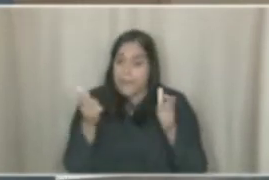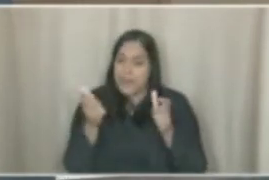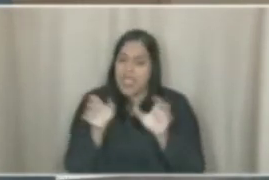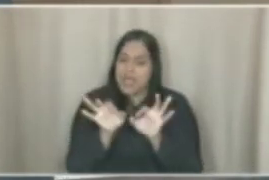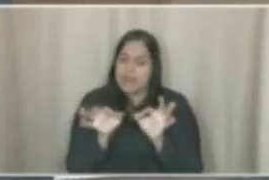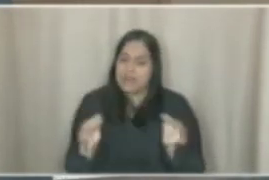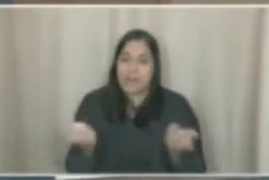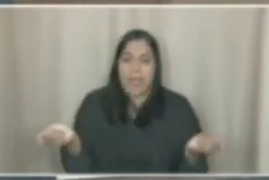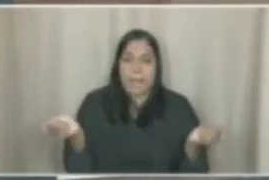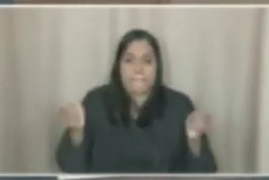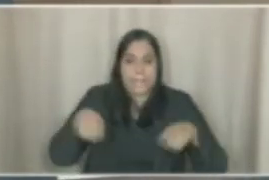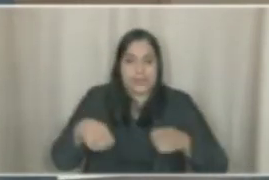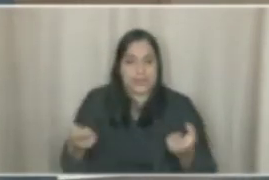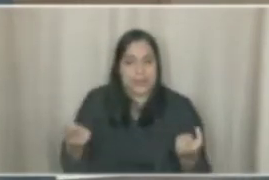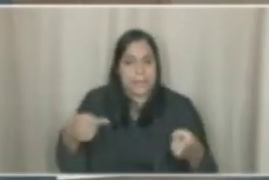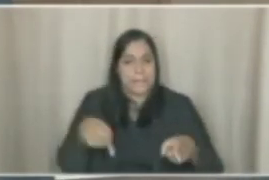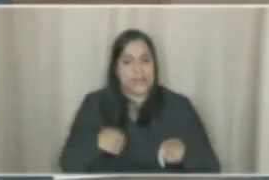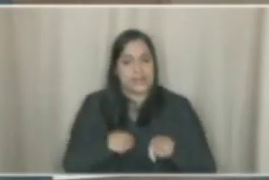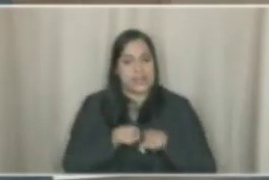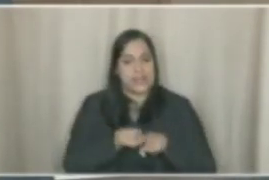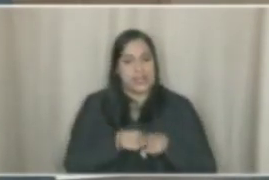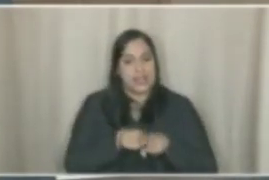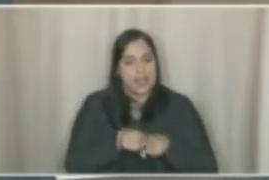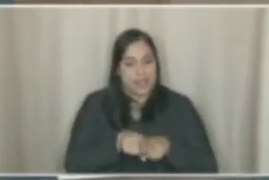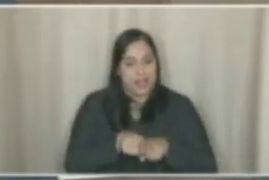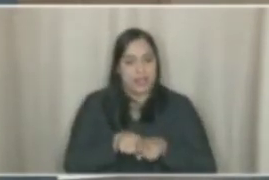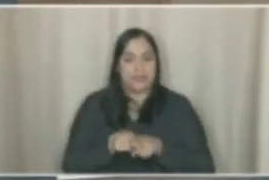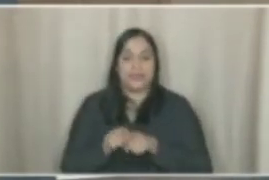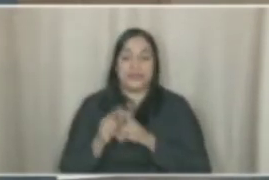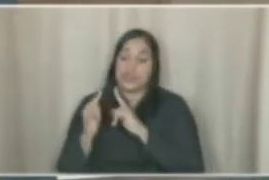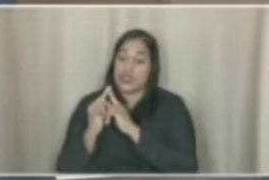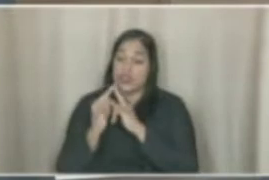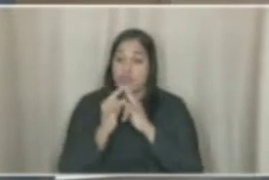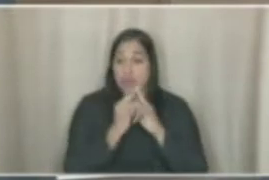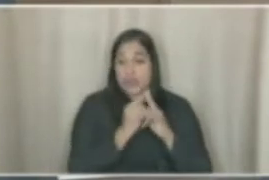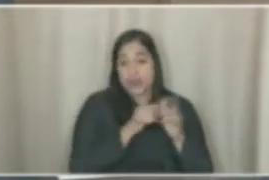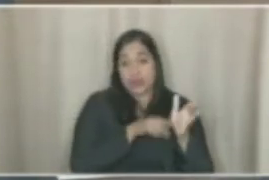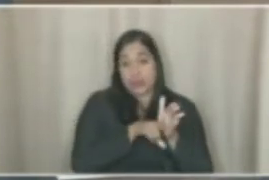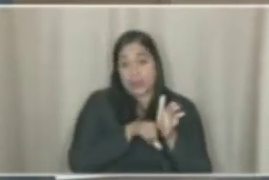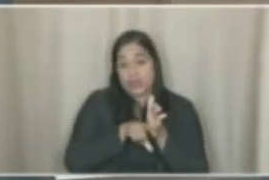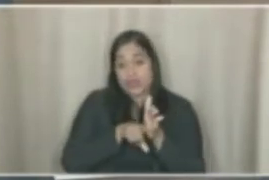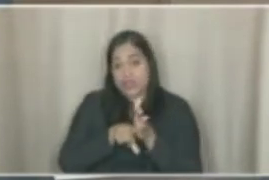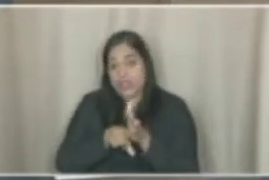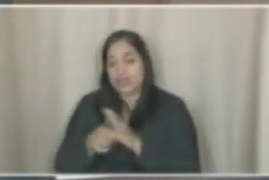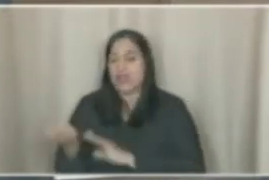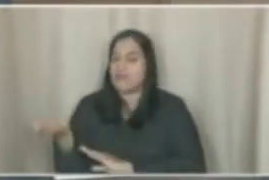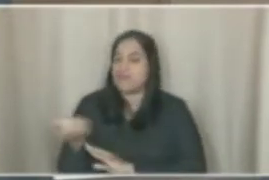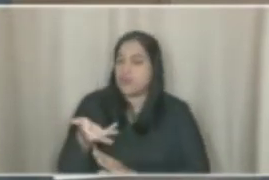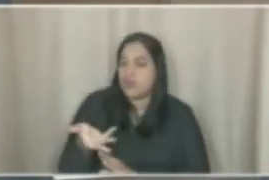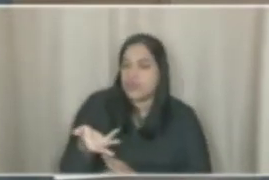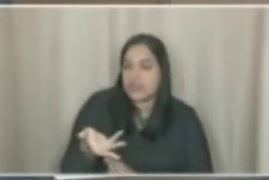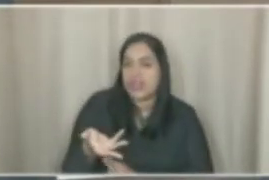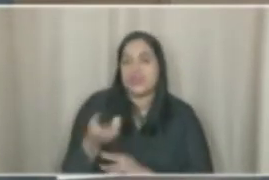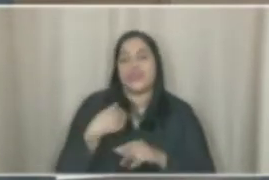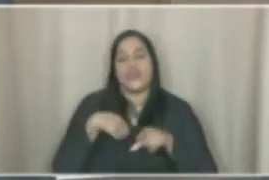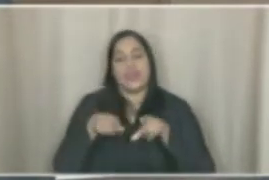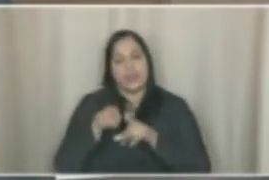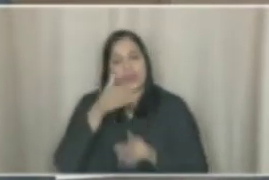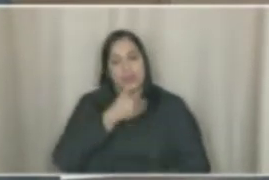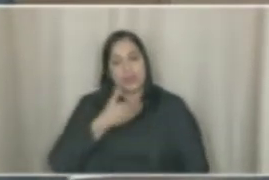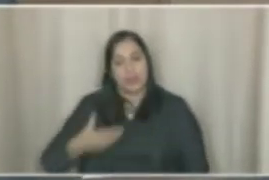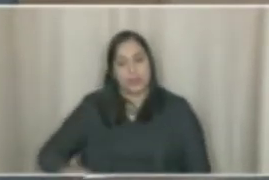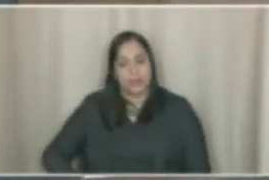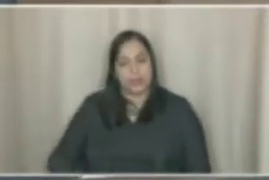as possibilidades de parceria entre as instituições de pesquisa, o setor produtivo e o setor público.